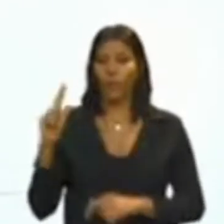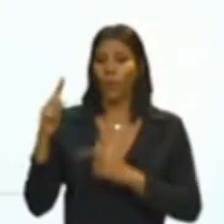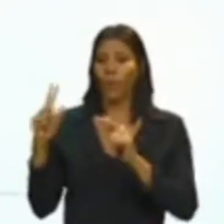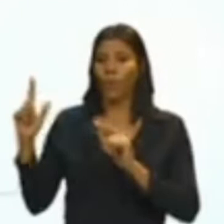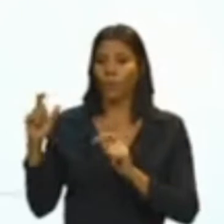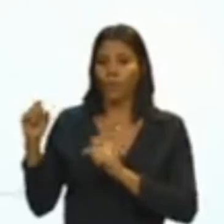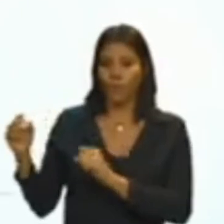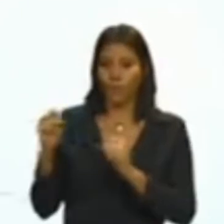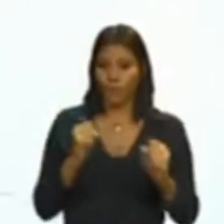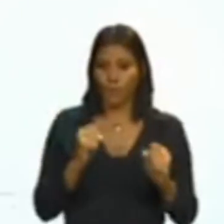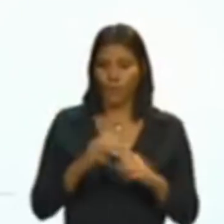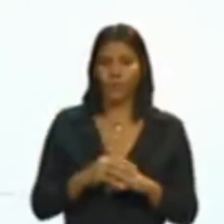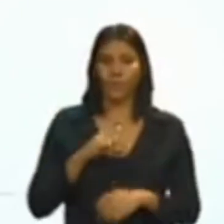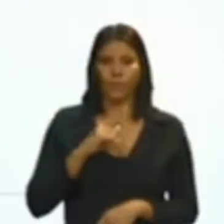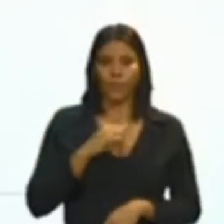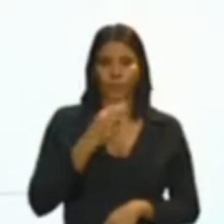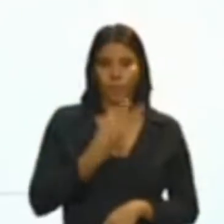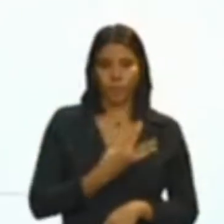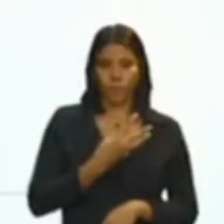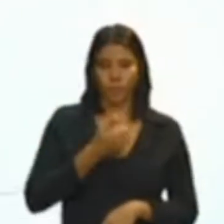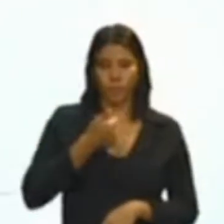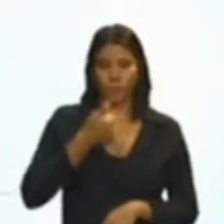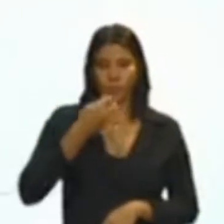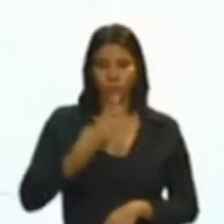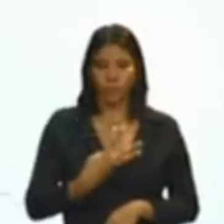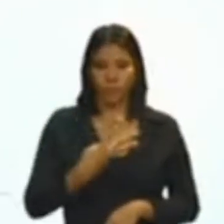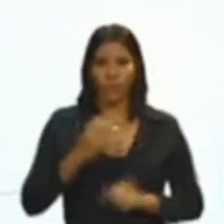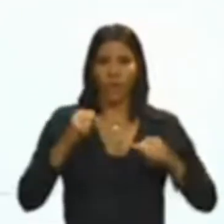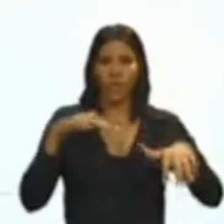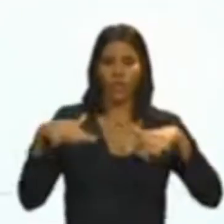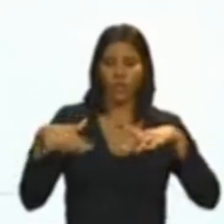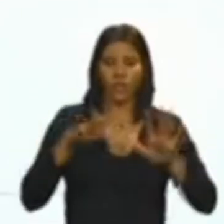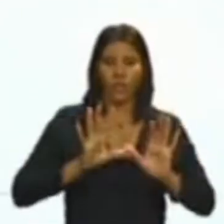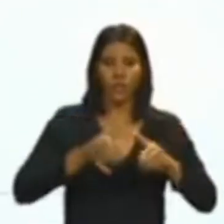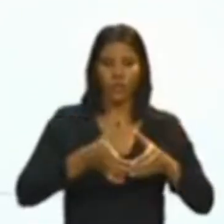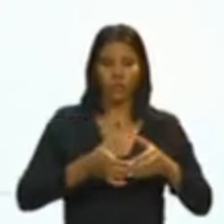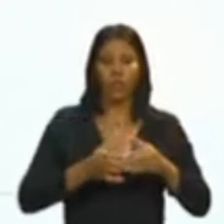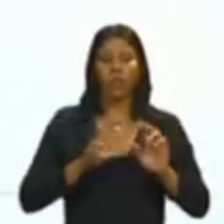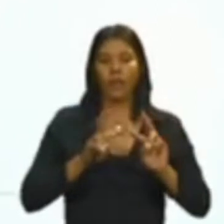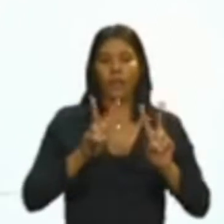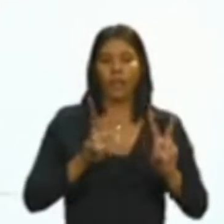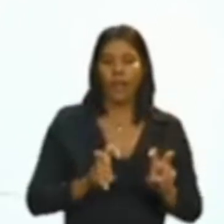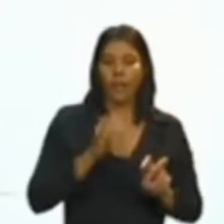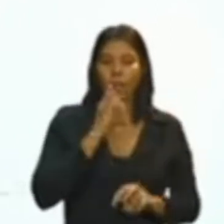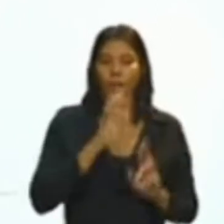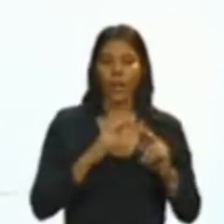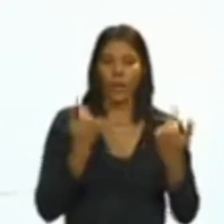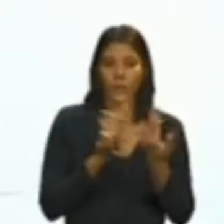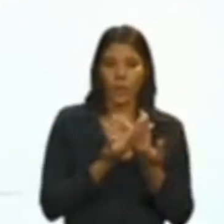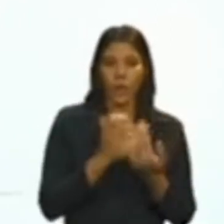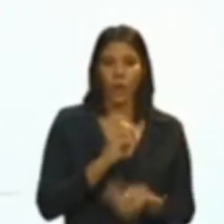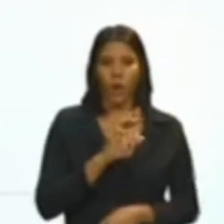Tivemos 313 atividades das comissões técnicas, sejam reuniões ordinárias,